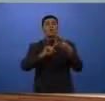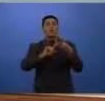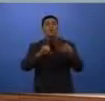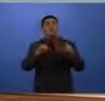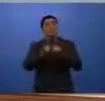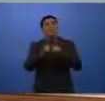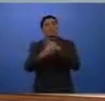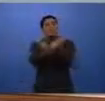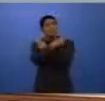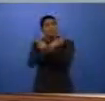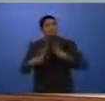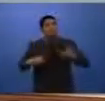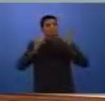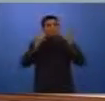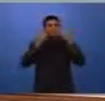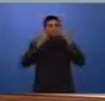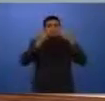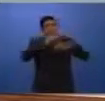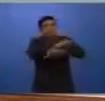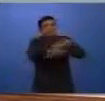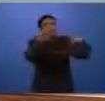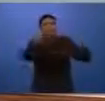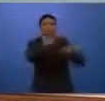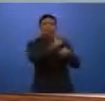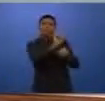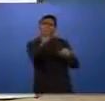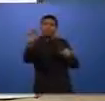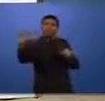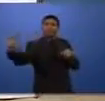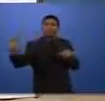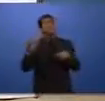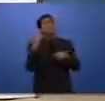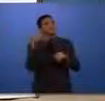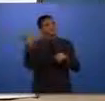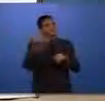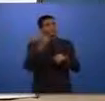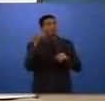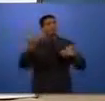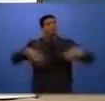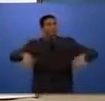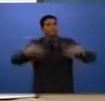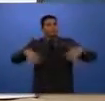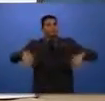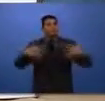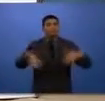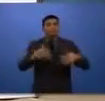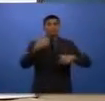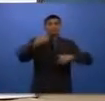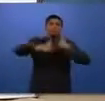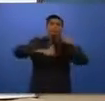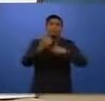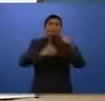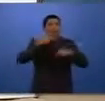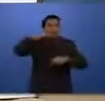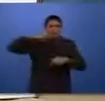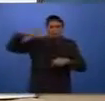E essas informações aí dão suporte bastante importante para diversas ações